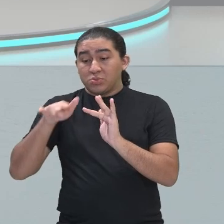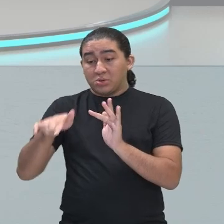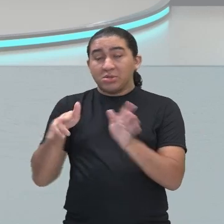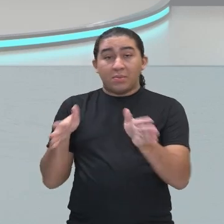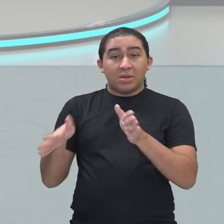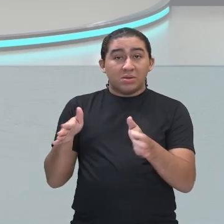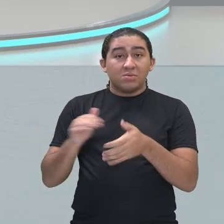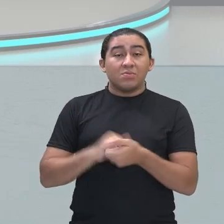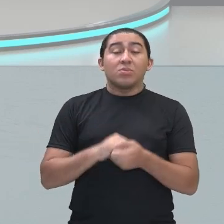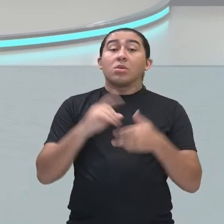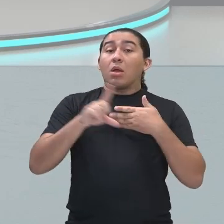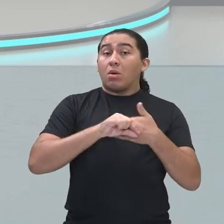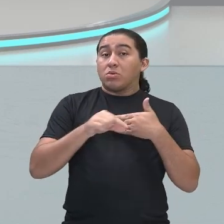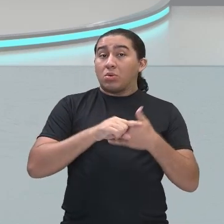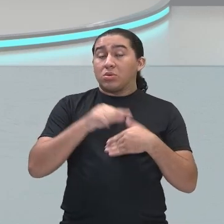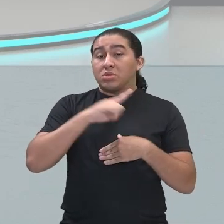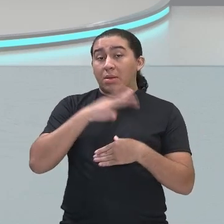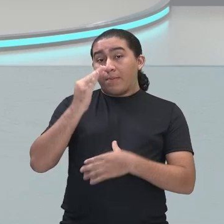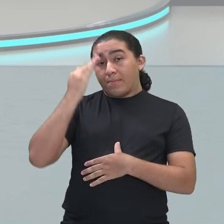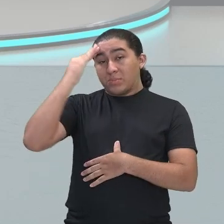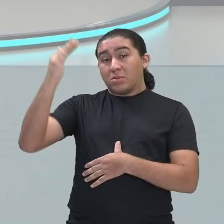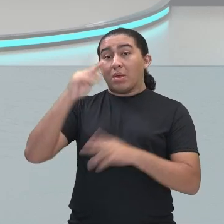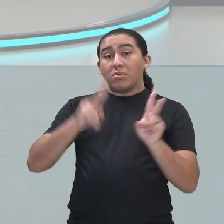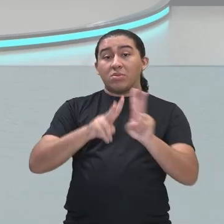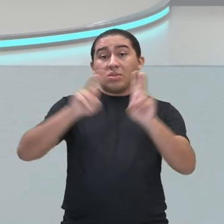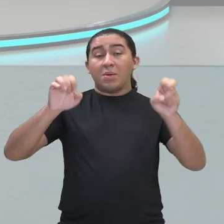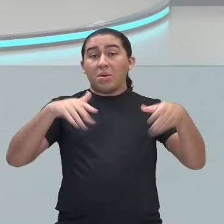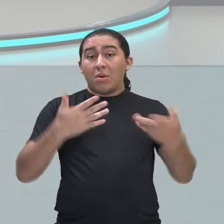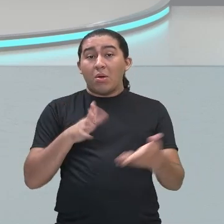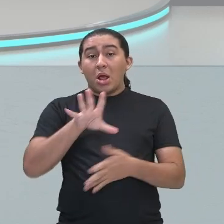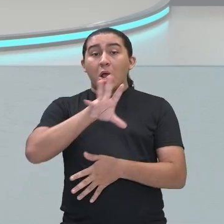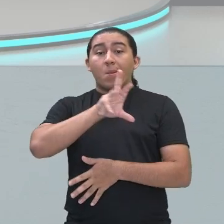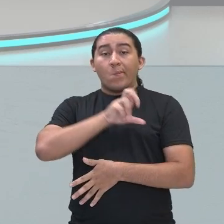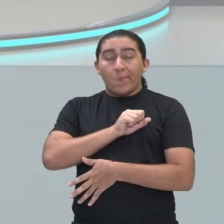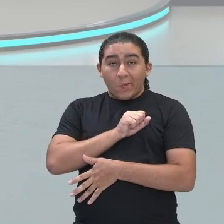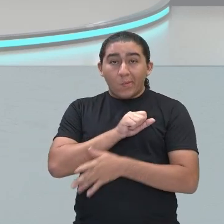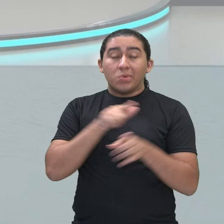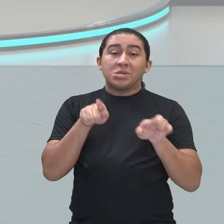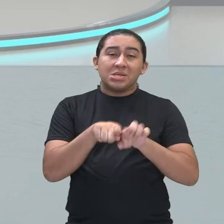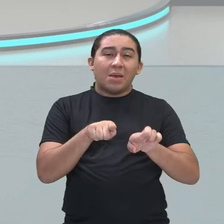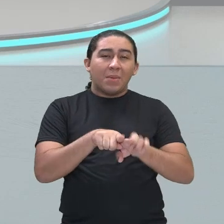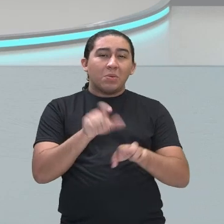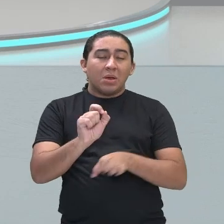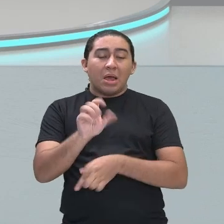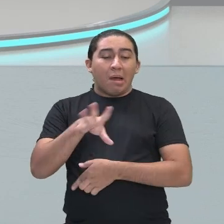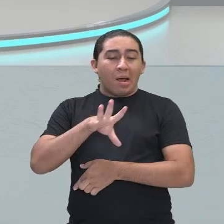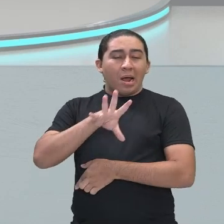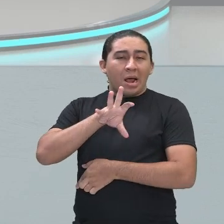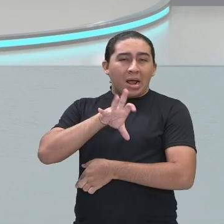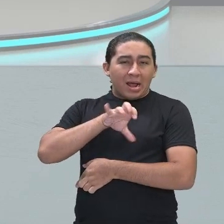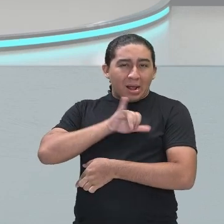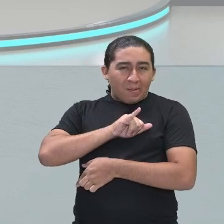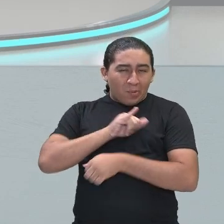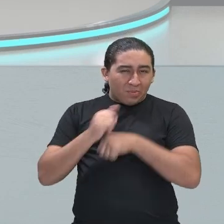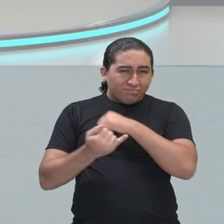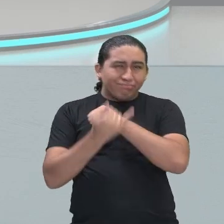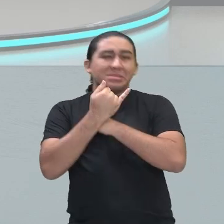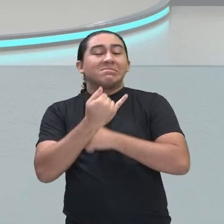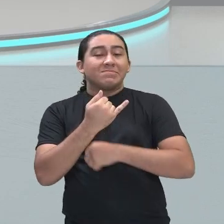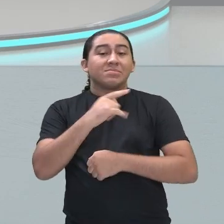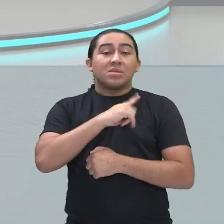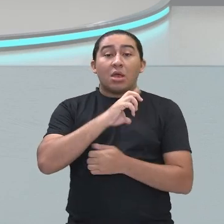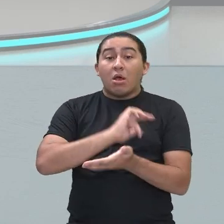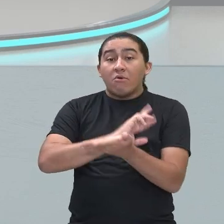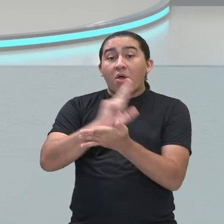Bocage, elegeu principalmente as temáticas do amor e da desilusão amorosa, permeadas por dramas